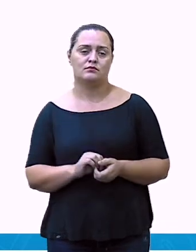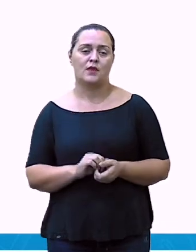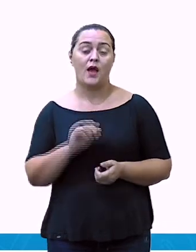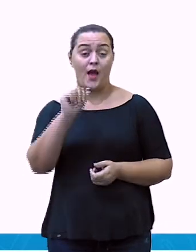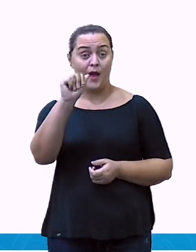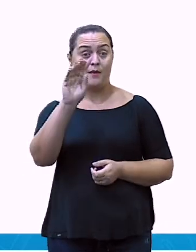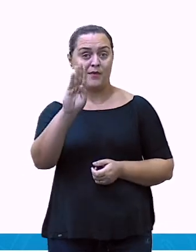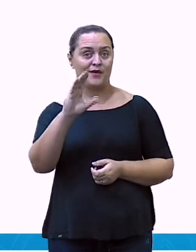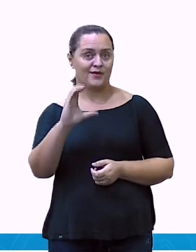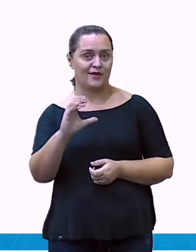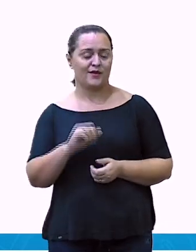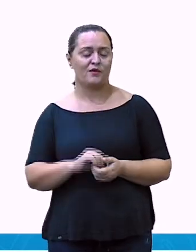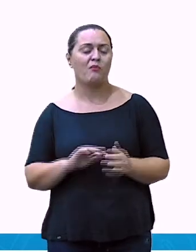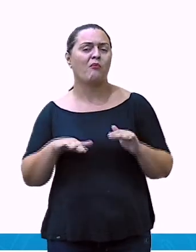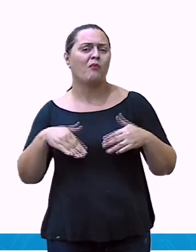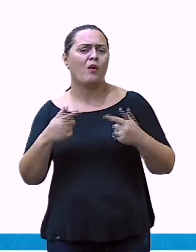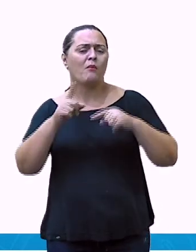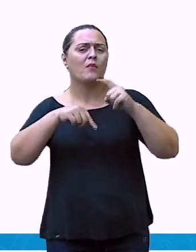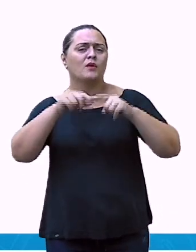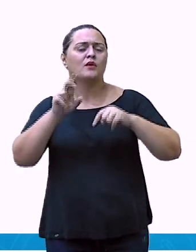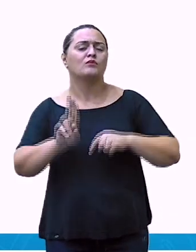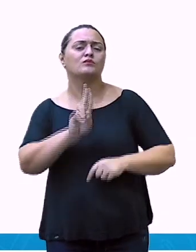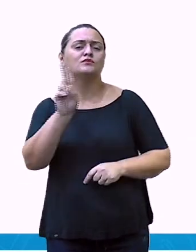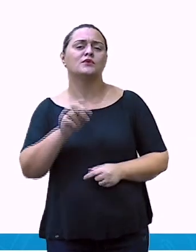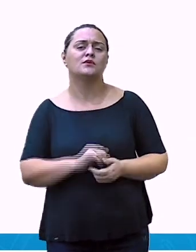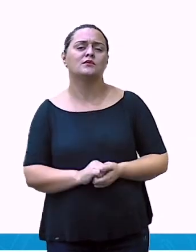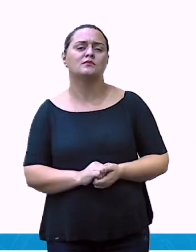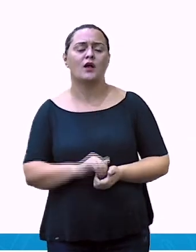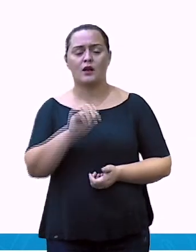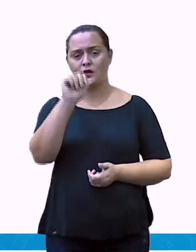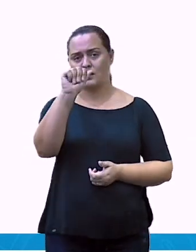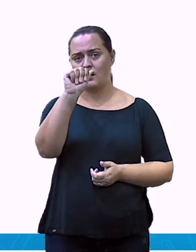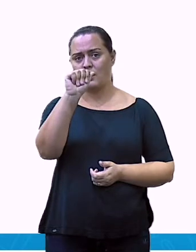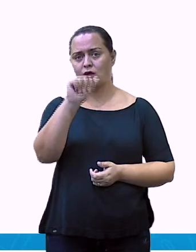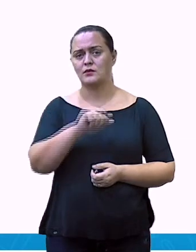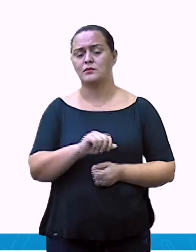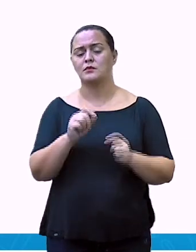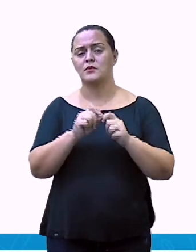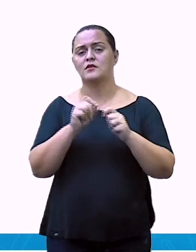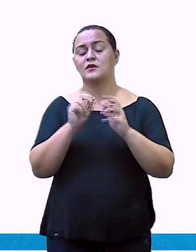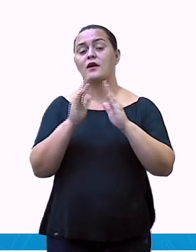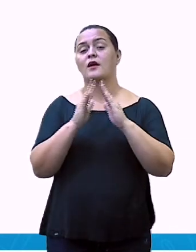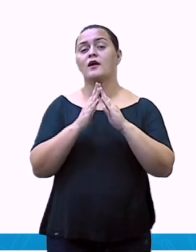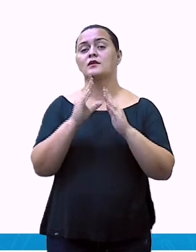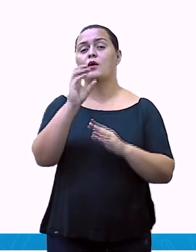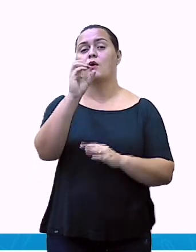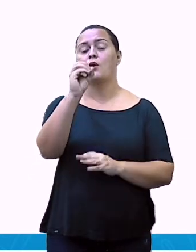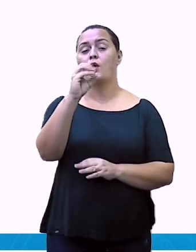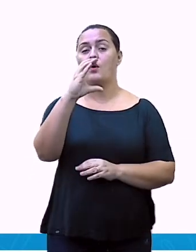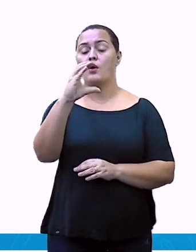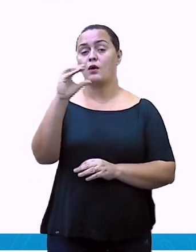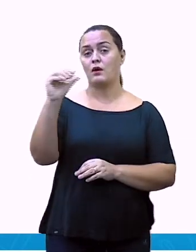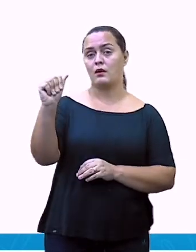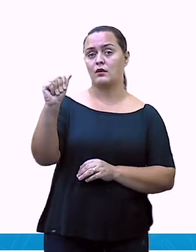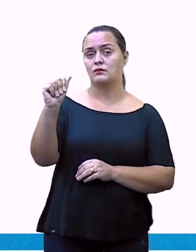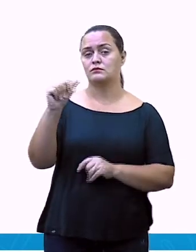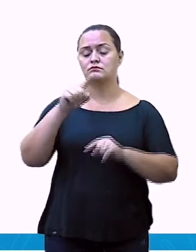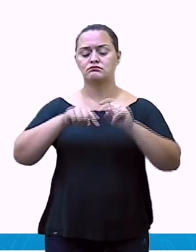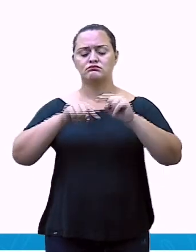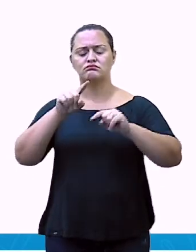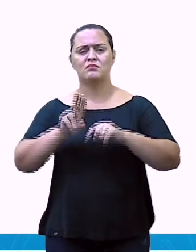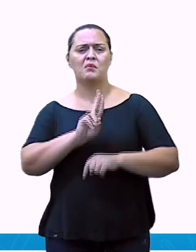Essas três aqui. Primeiro, vamos ir na letra A. Quais são os materiais utilizados para fazer as casas de oca?